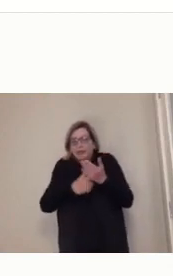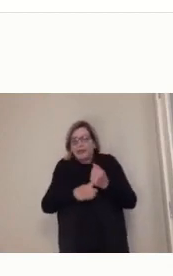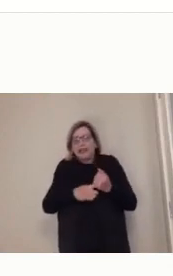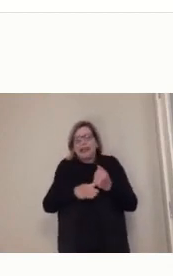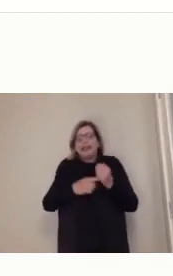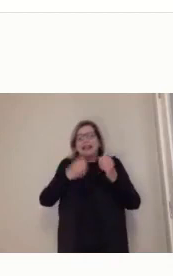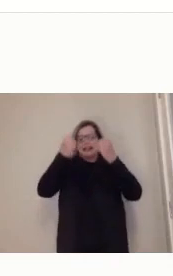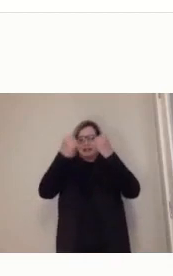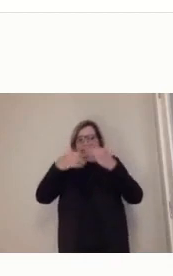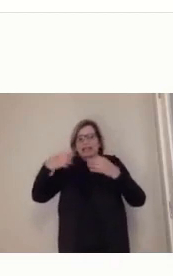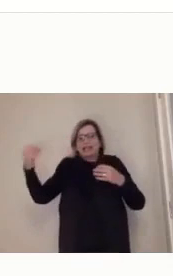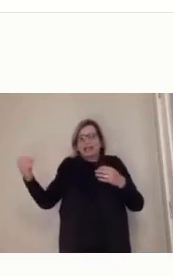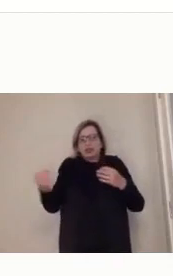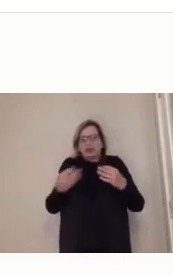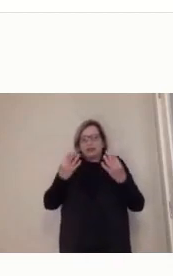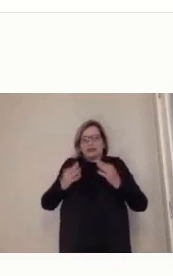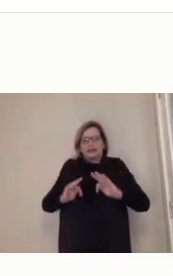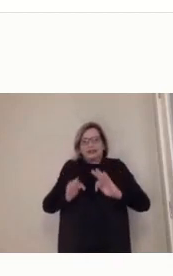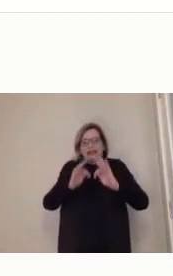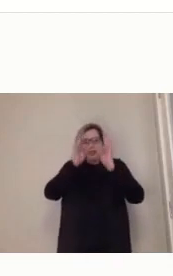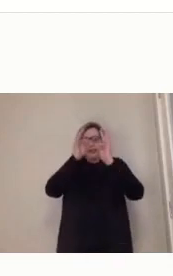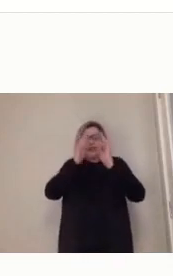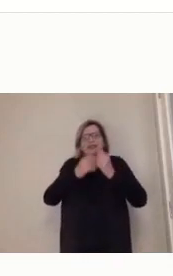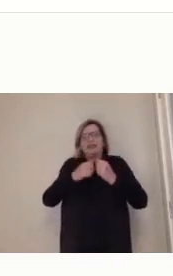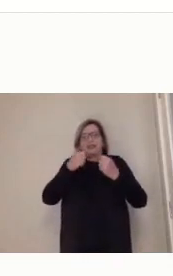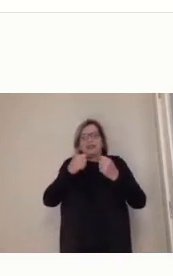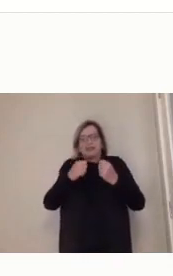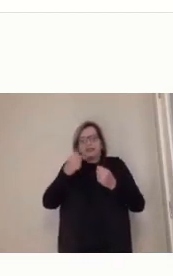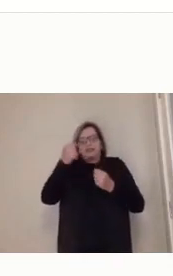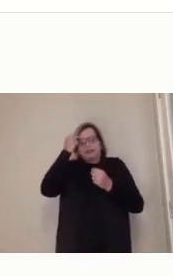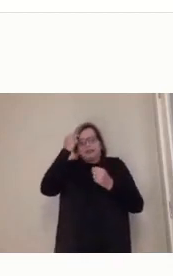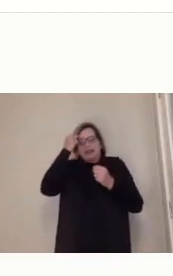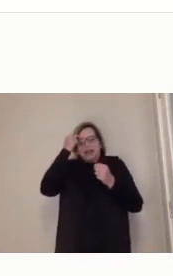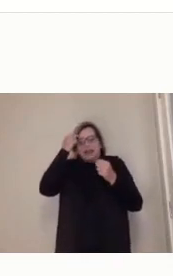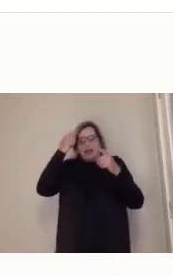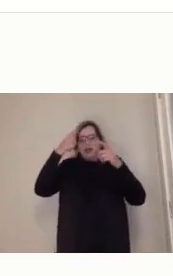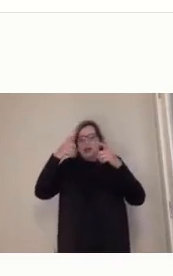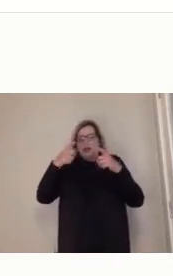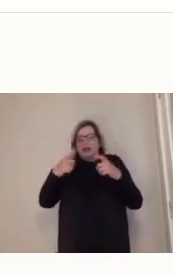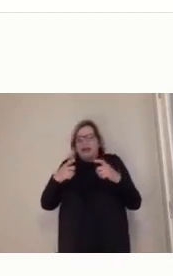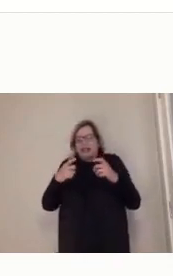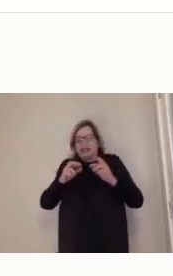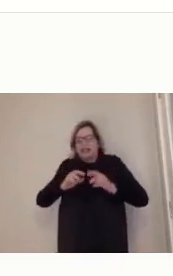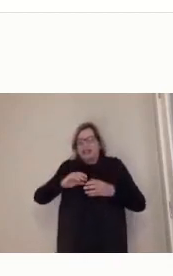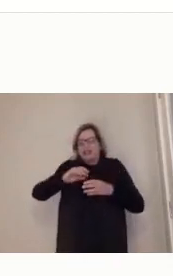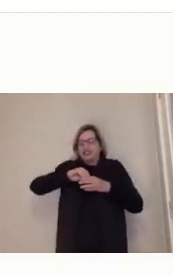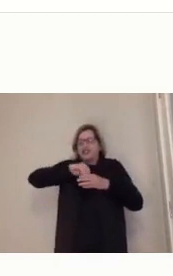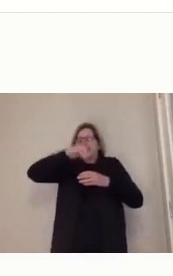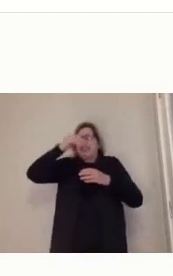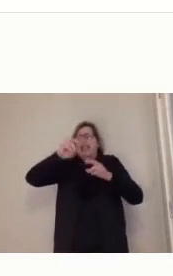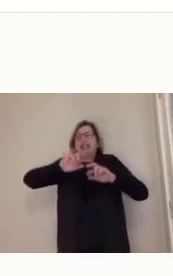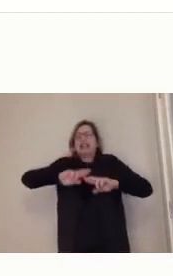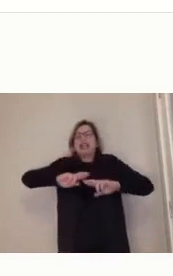livro e pela página. O que ele quer dizer com isso? O livro vai morrer? Não, jamais o livro vai morrer. Algumas pessoas vão com o